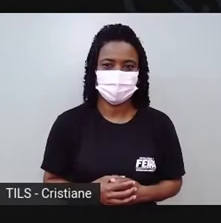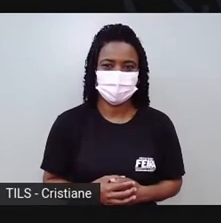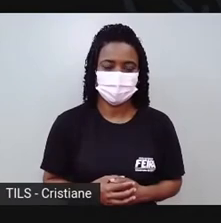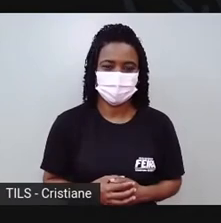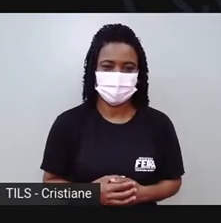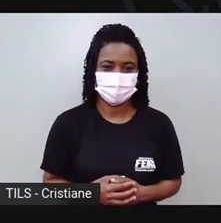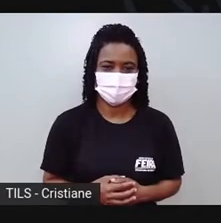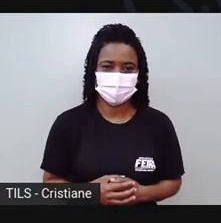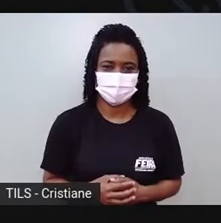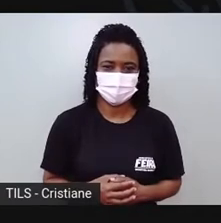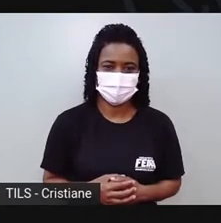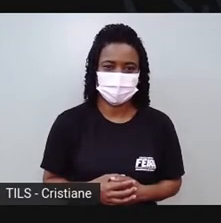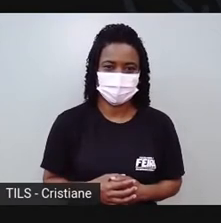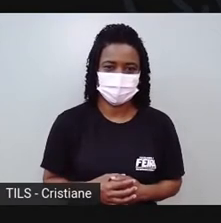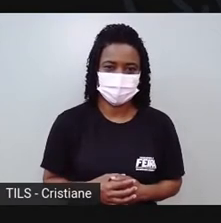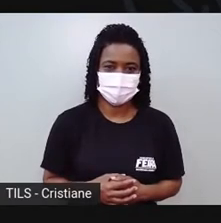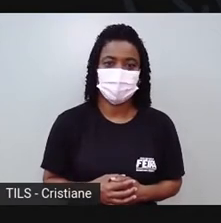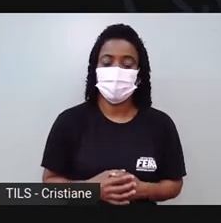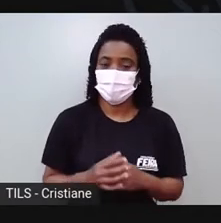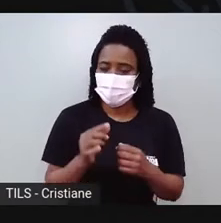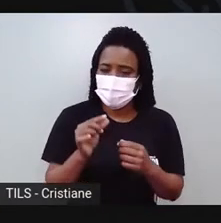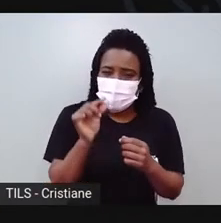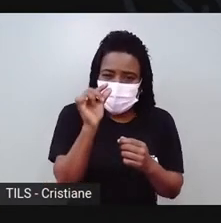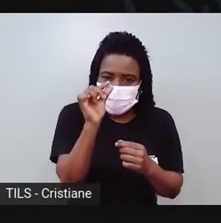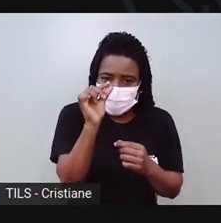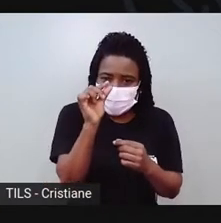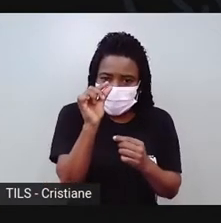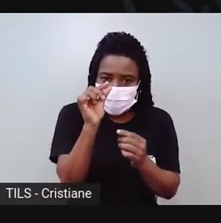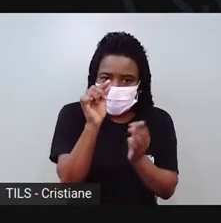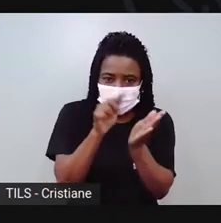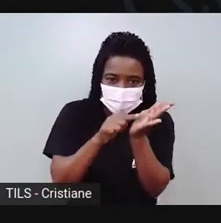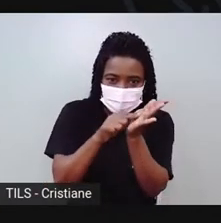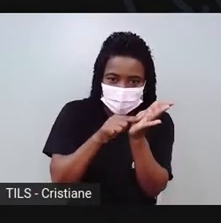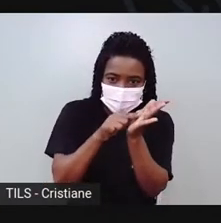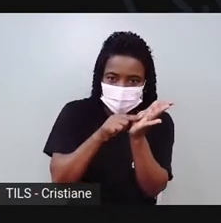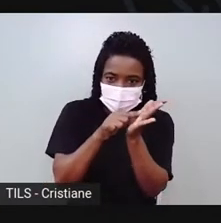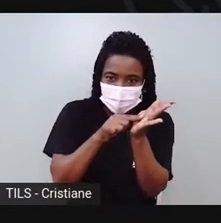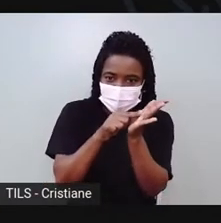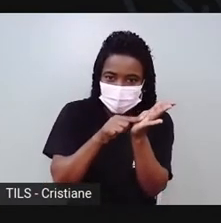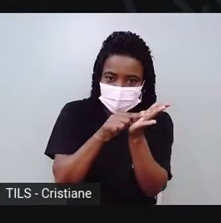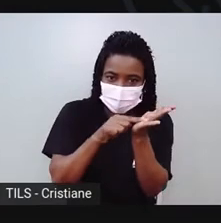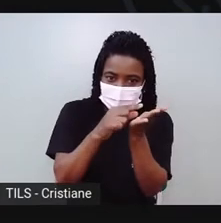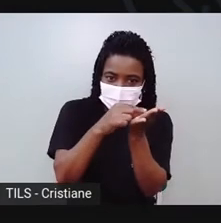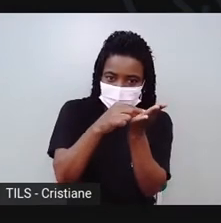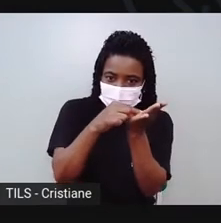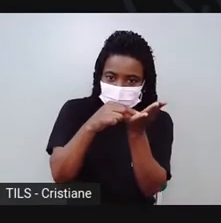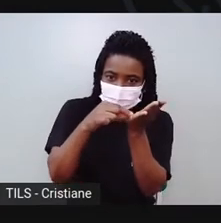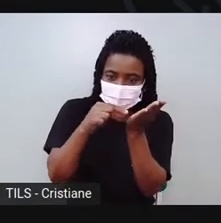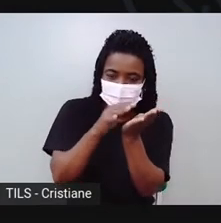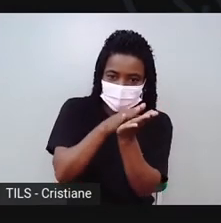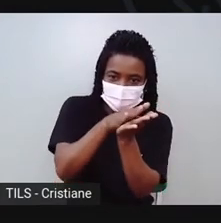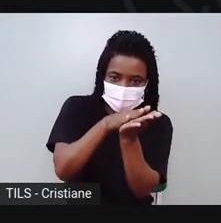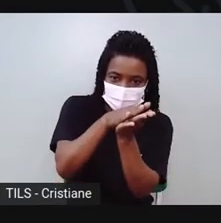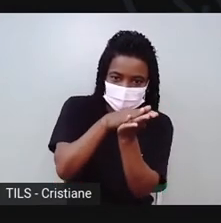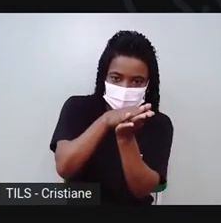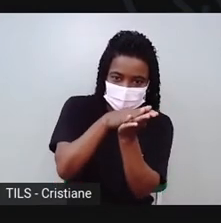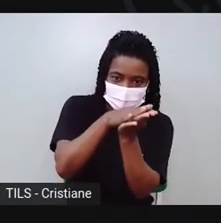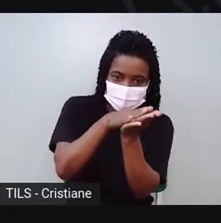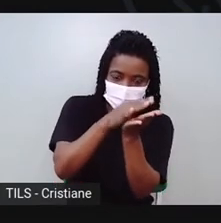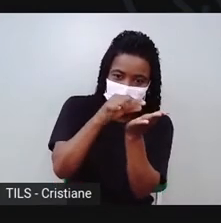um pedacinho de massa, vai fazer assim um compridinho, um bolinho, uma